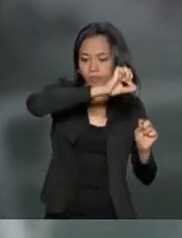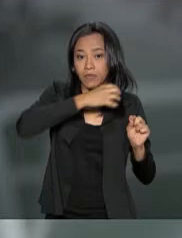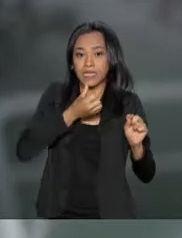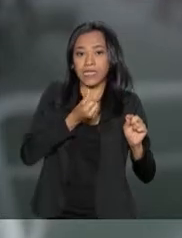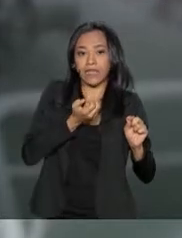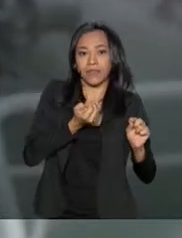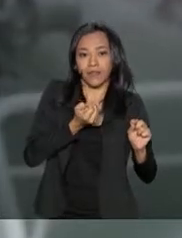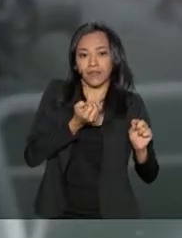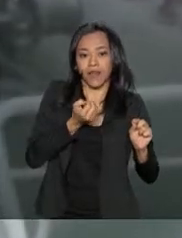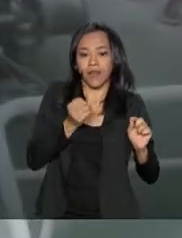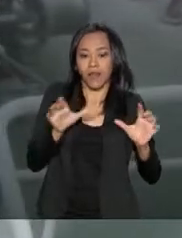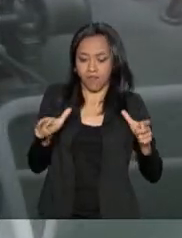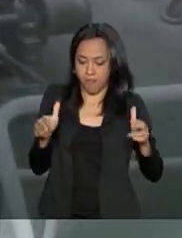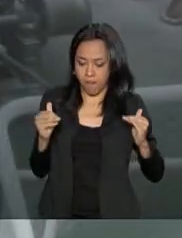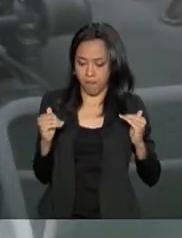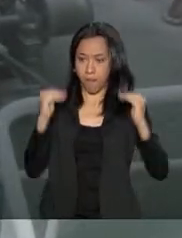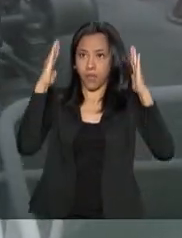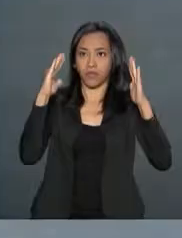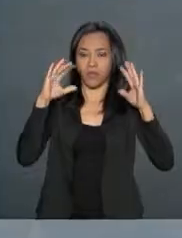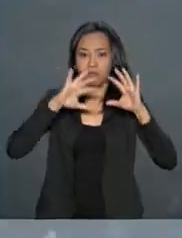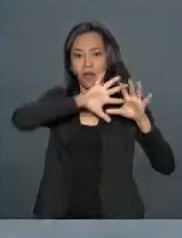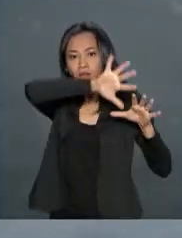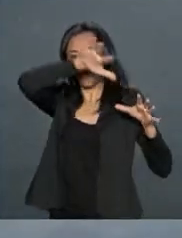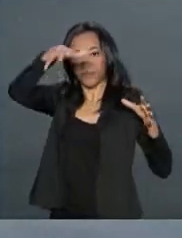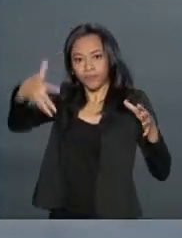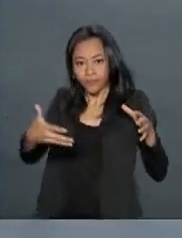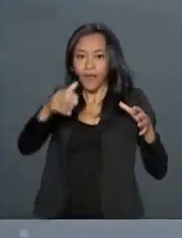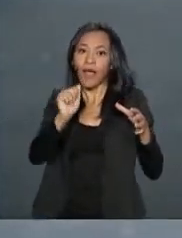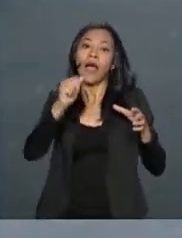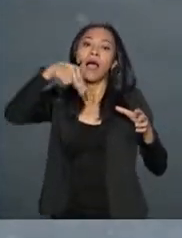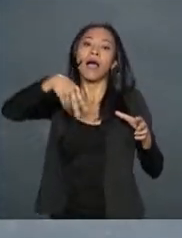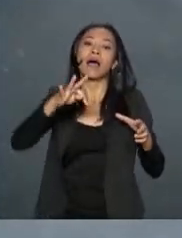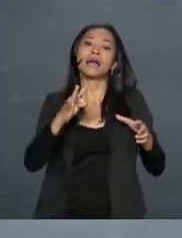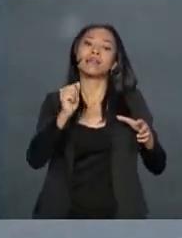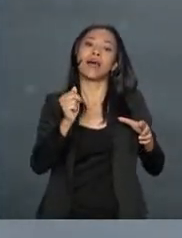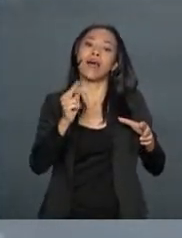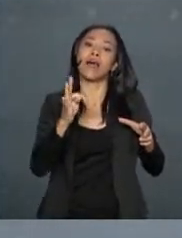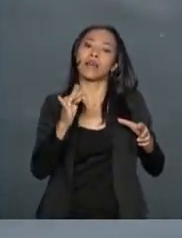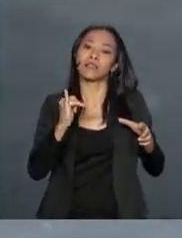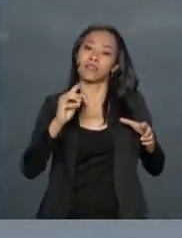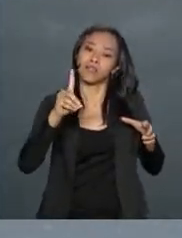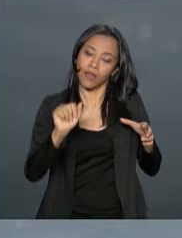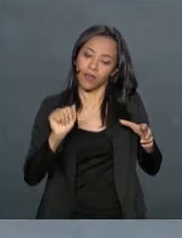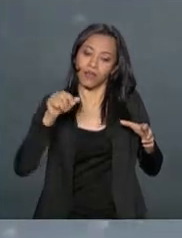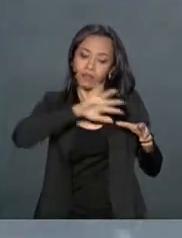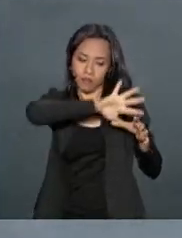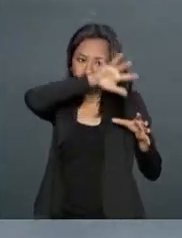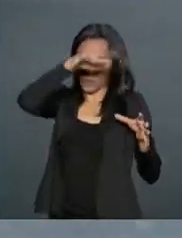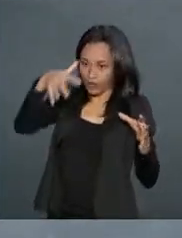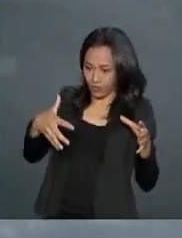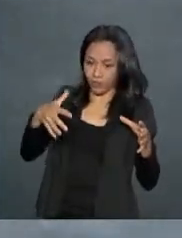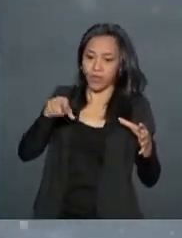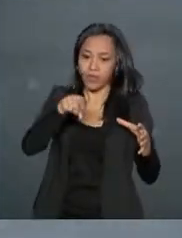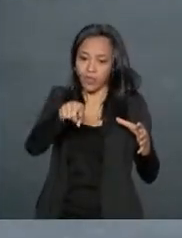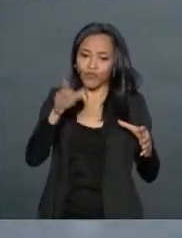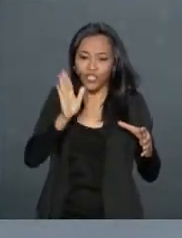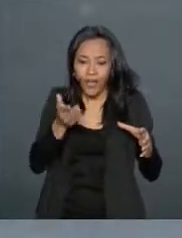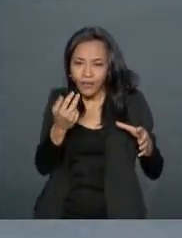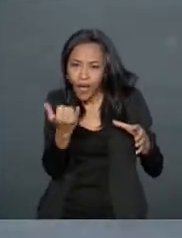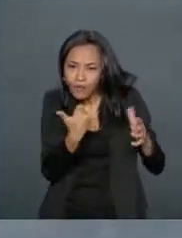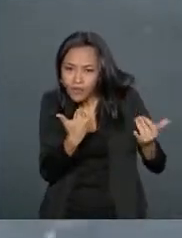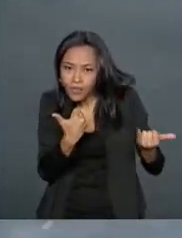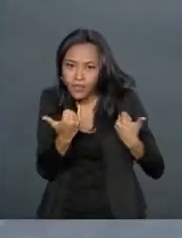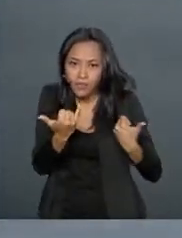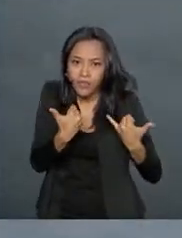considerado parte do continente gelado. Terra mesmo ainda está longe, mas logo, os primeiros sinais de que estamos nos